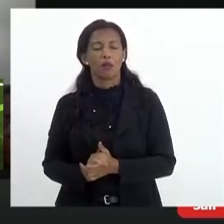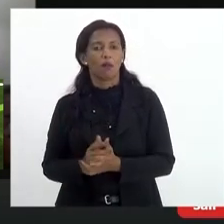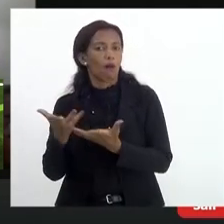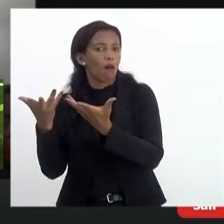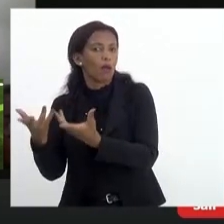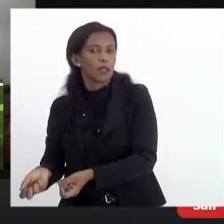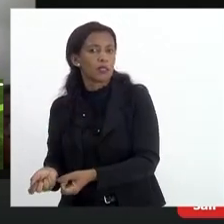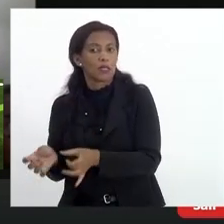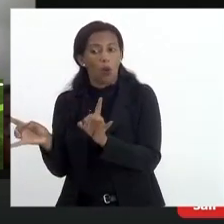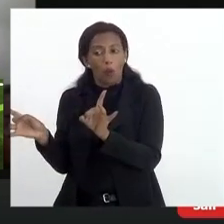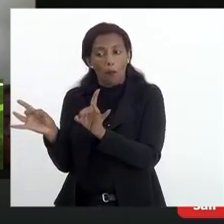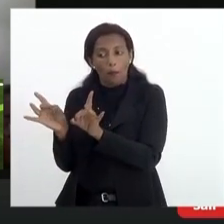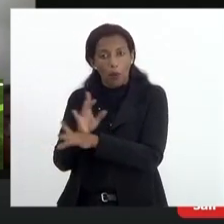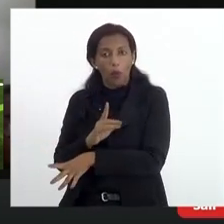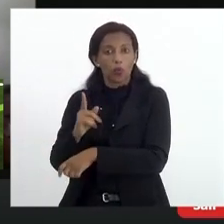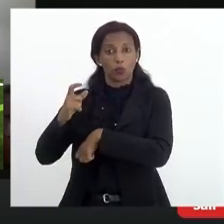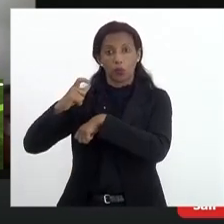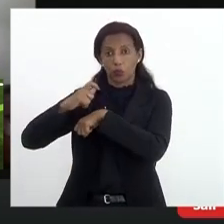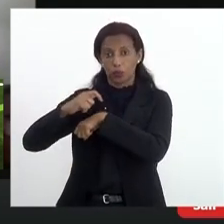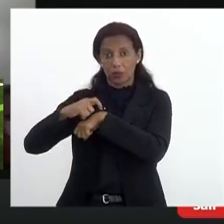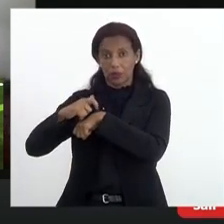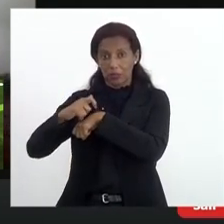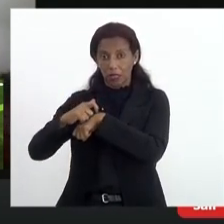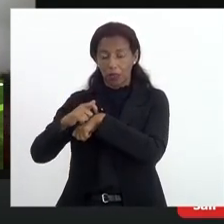considerar como cumprido por conta do tempo